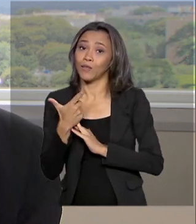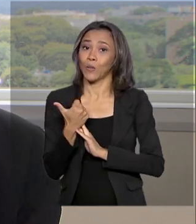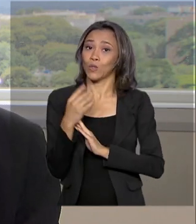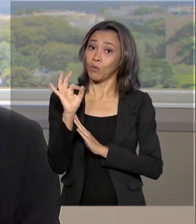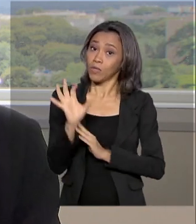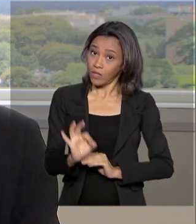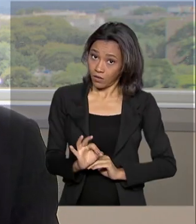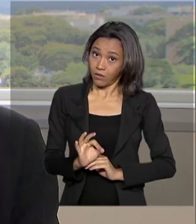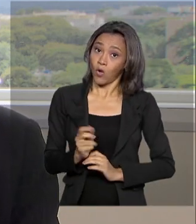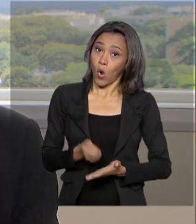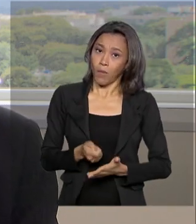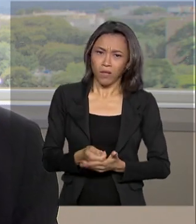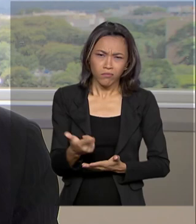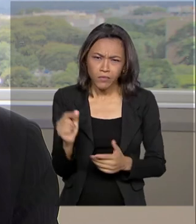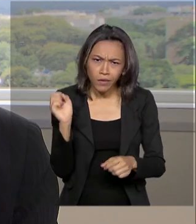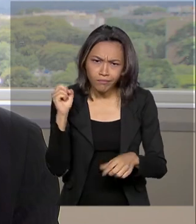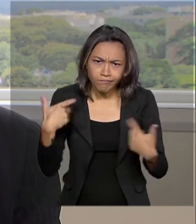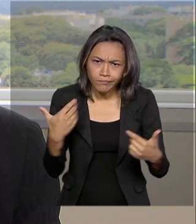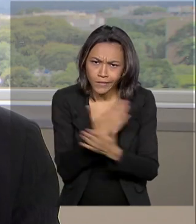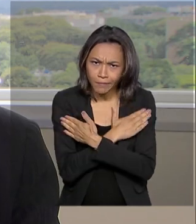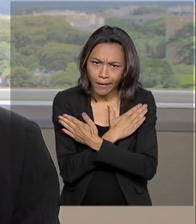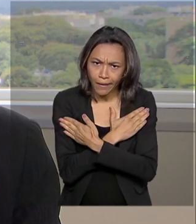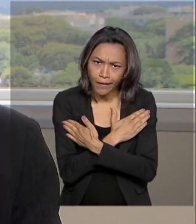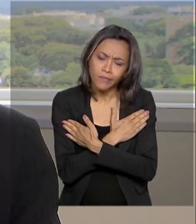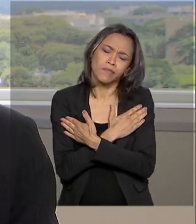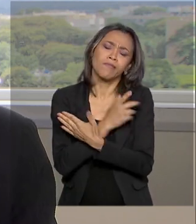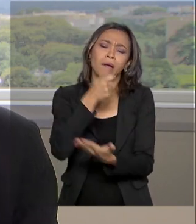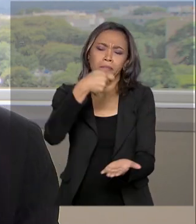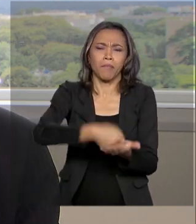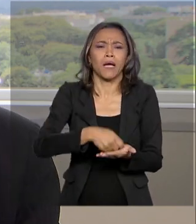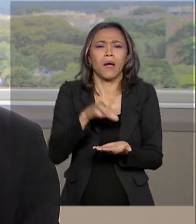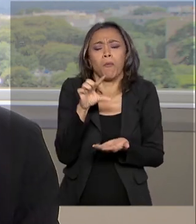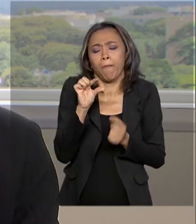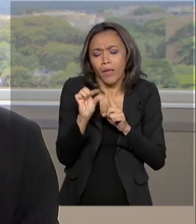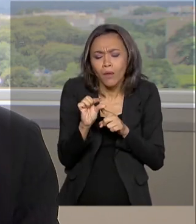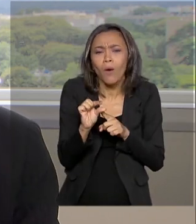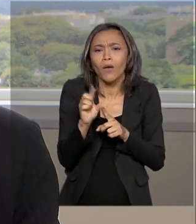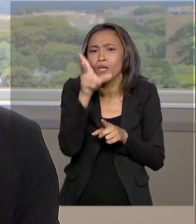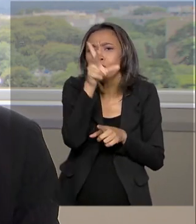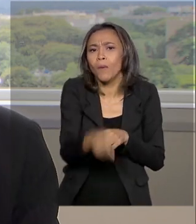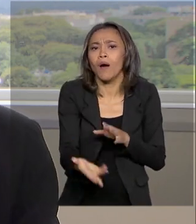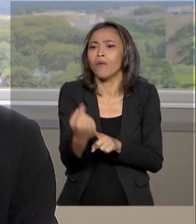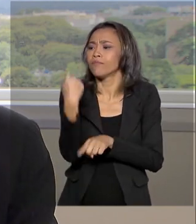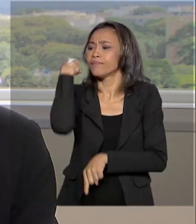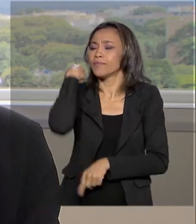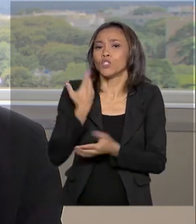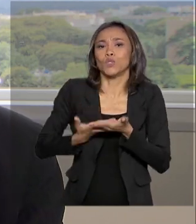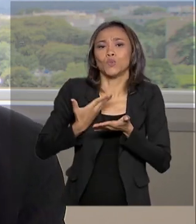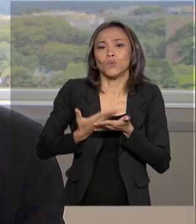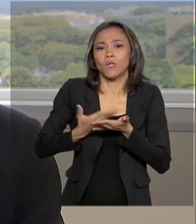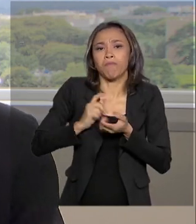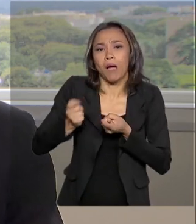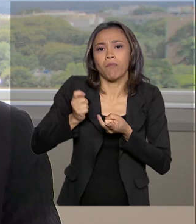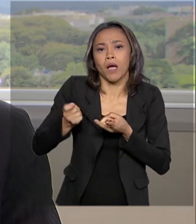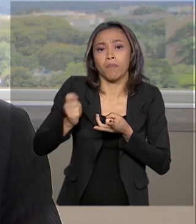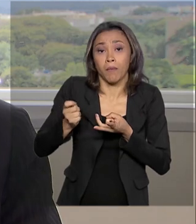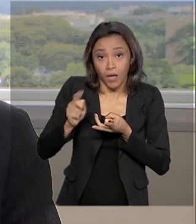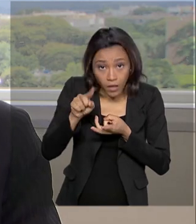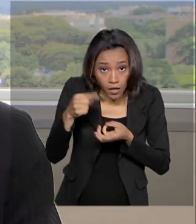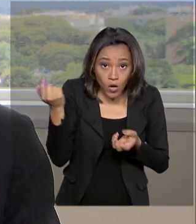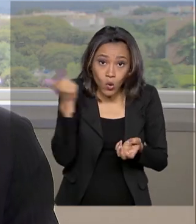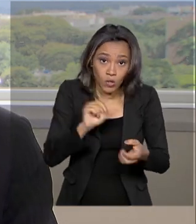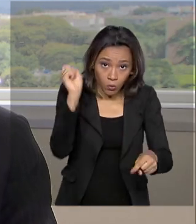Se ele não tiver emprego, ele vai continuar pagando uma parcela mínima, que é o que ele pagava quando ele estudava. E quando ele tiver emprego, ele